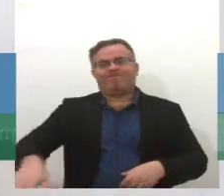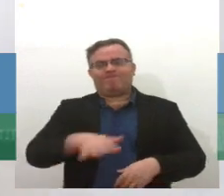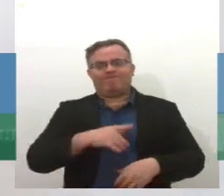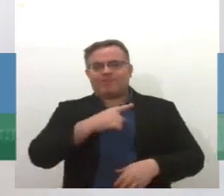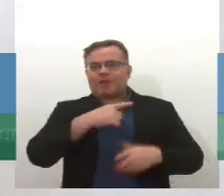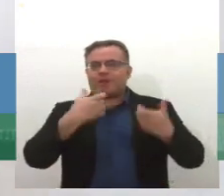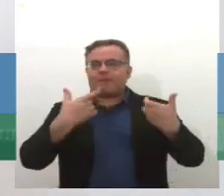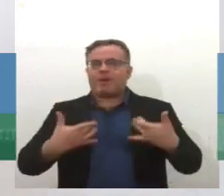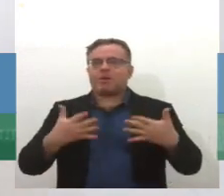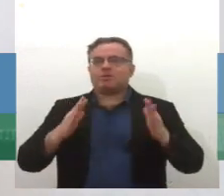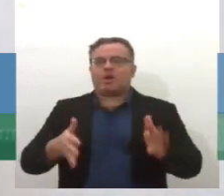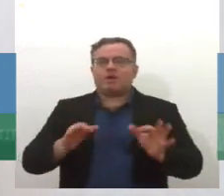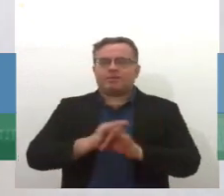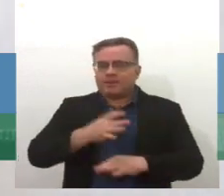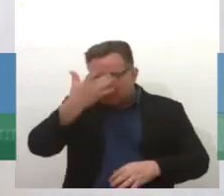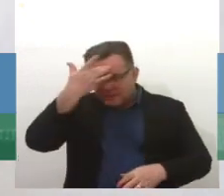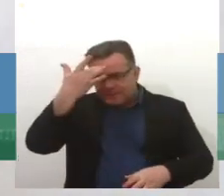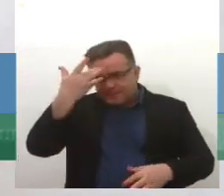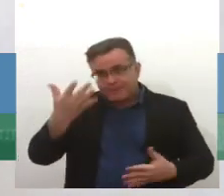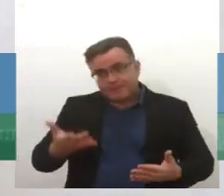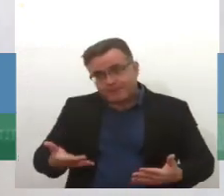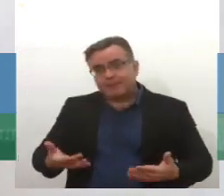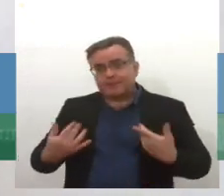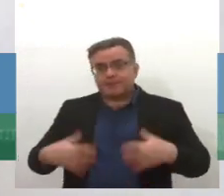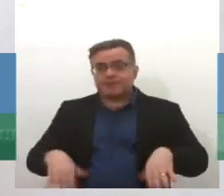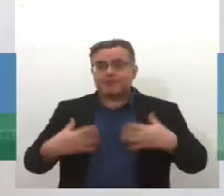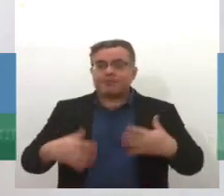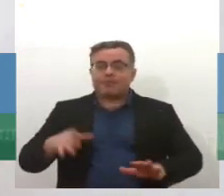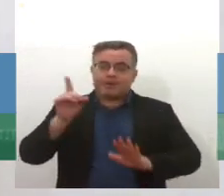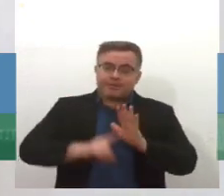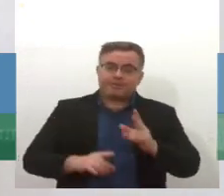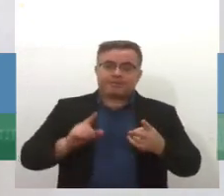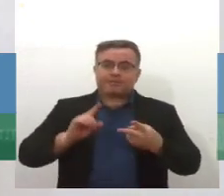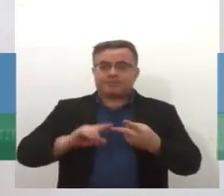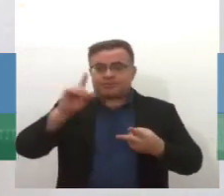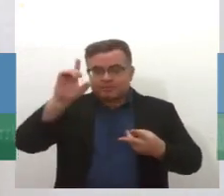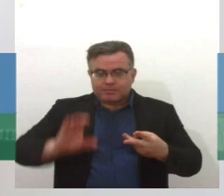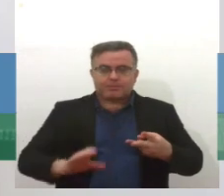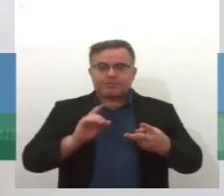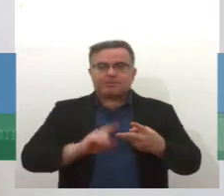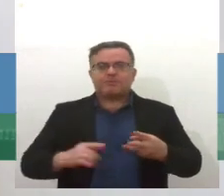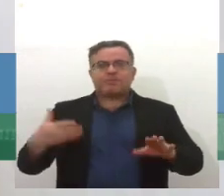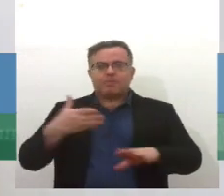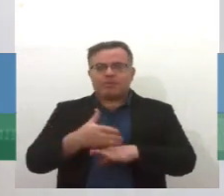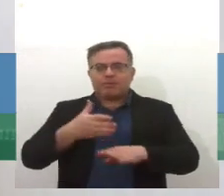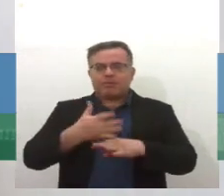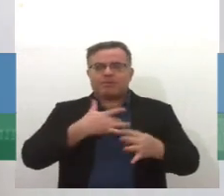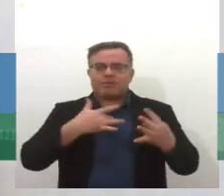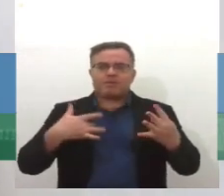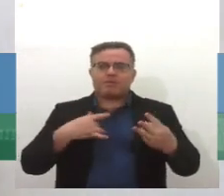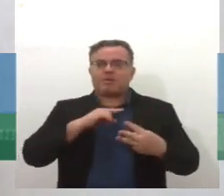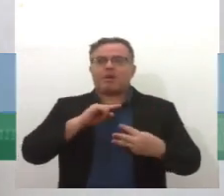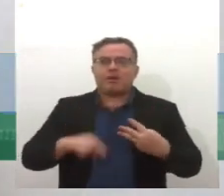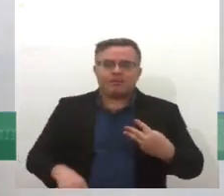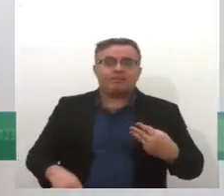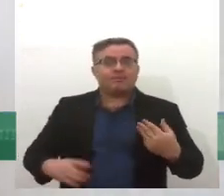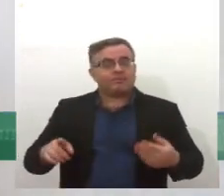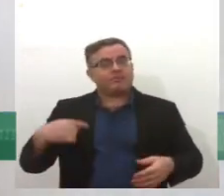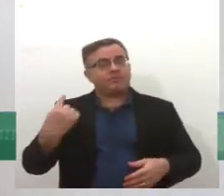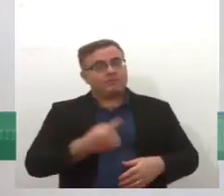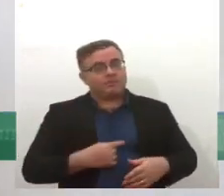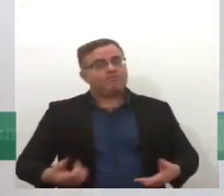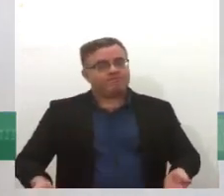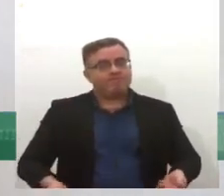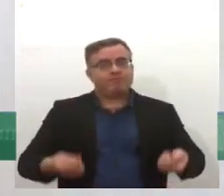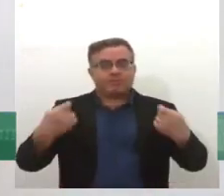a gente, que é o que a saúde mental faz, né? Garante direitos, cidadanias e acesso à saúde. Então, eu acho que essa é a nossa maior